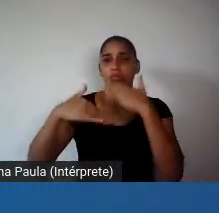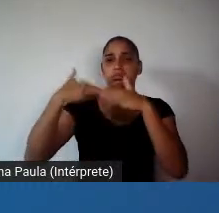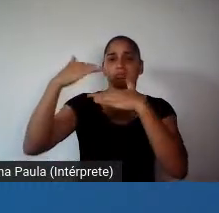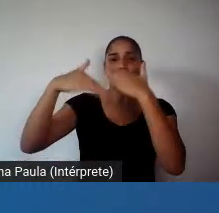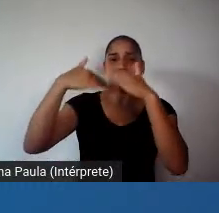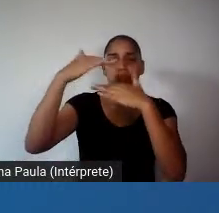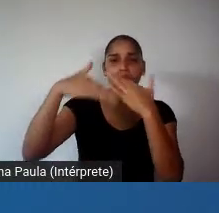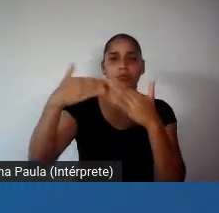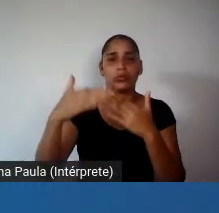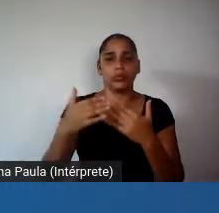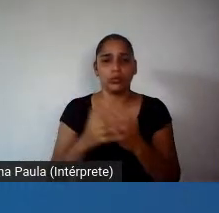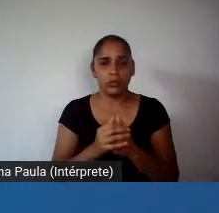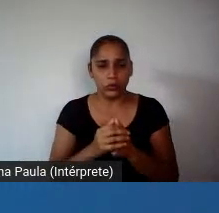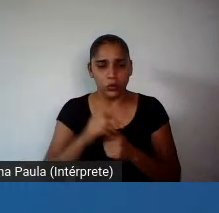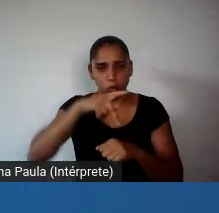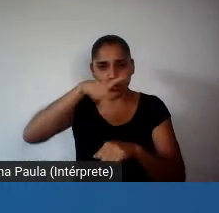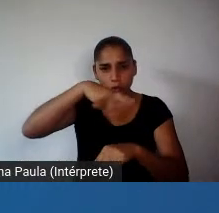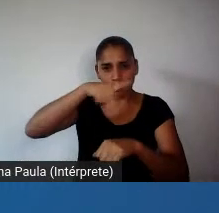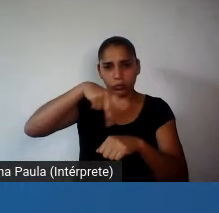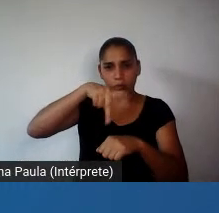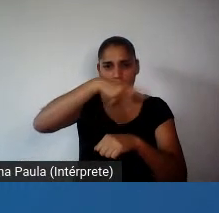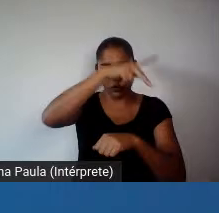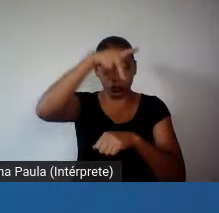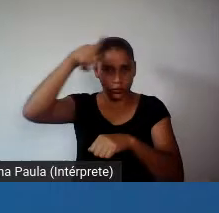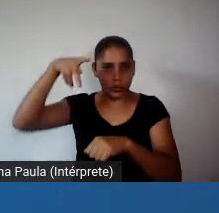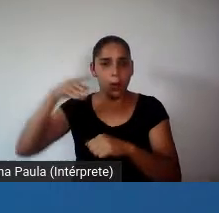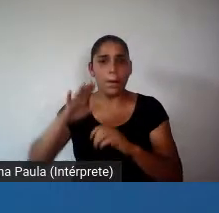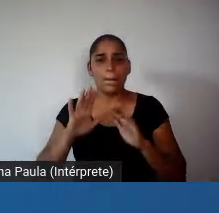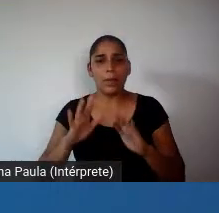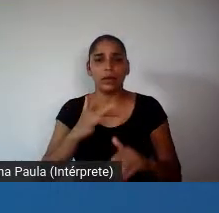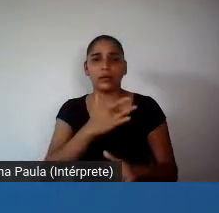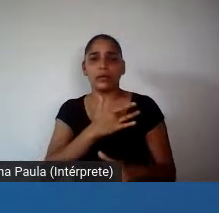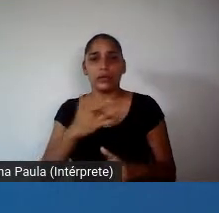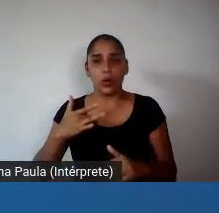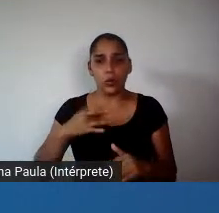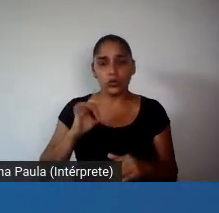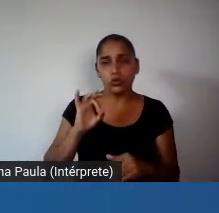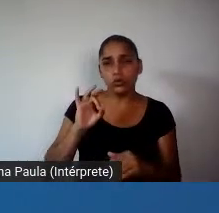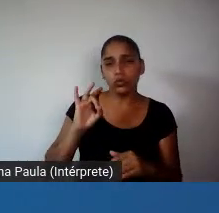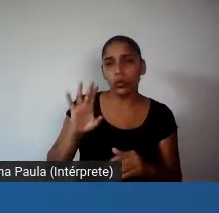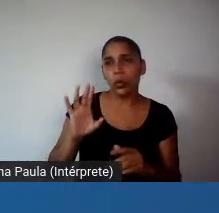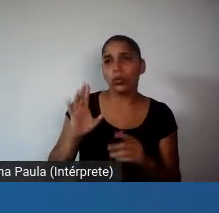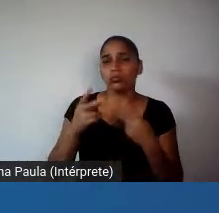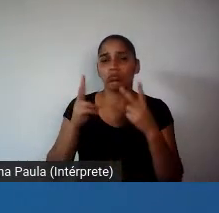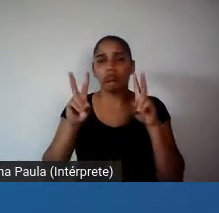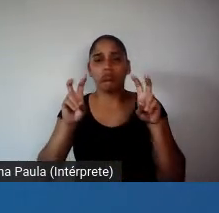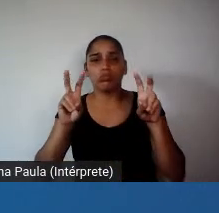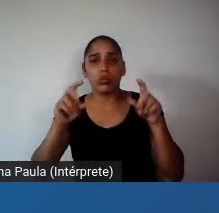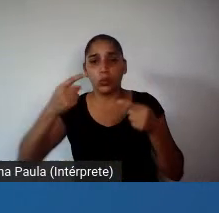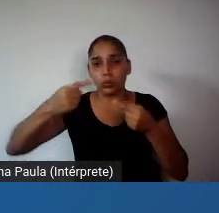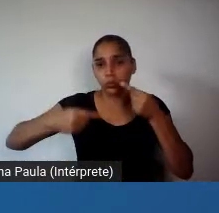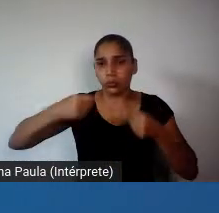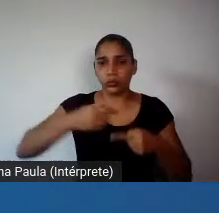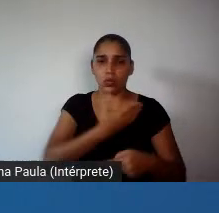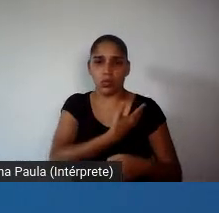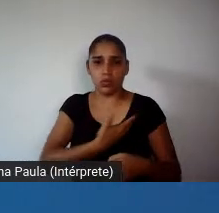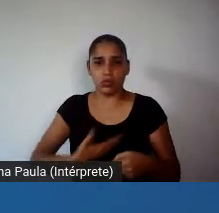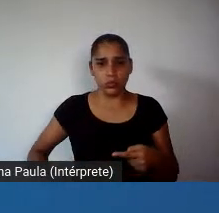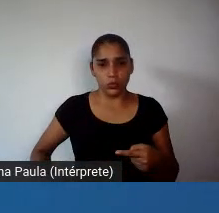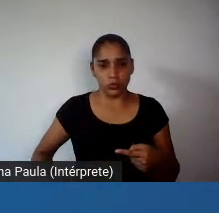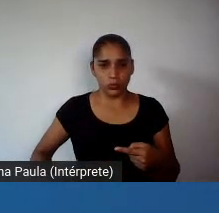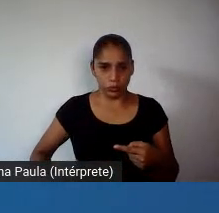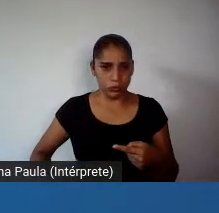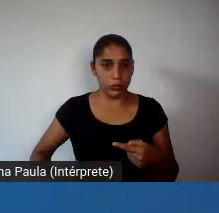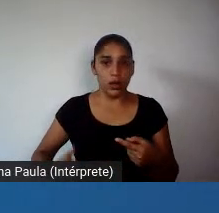subdesenvolvimento dos países, mas também a saúde não é apenas uma questão de política pública e de superestrutura,